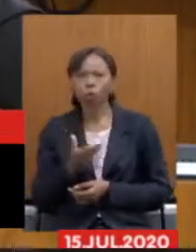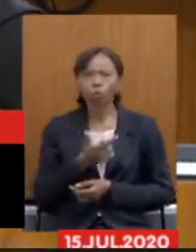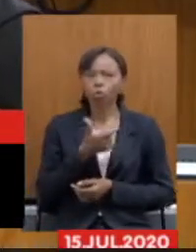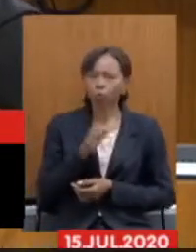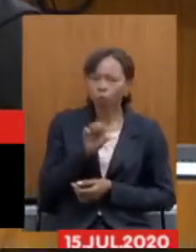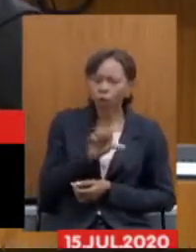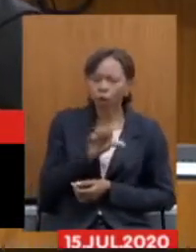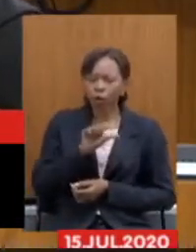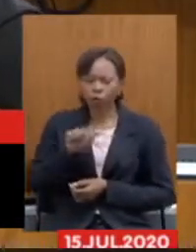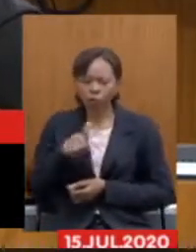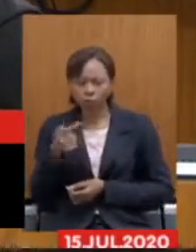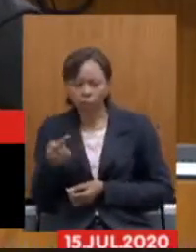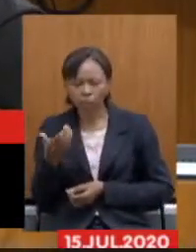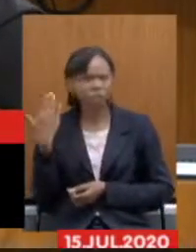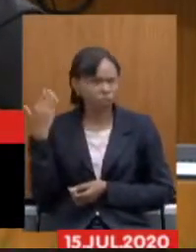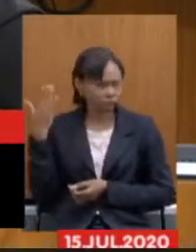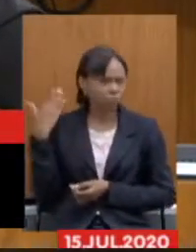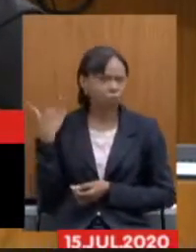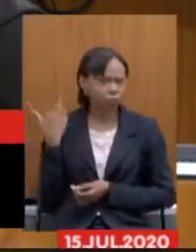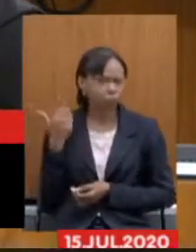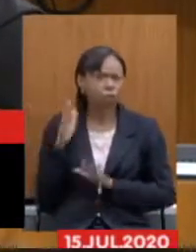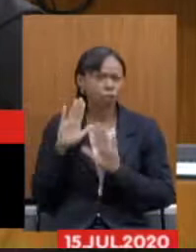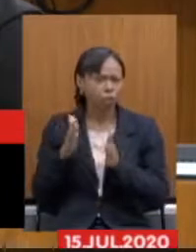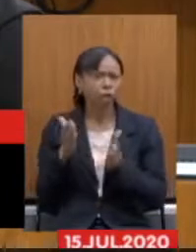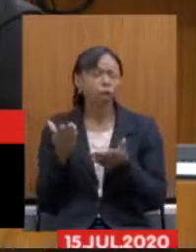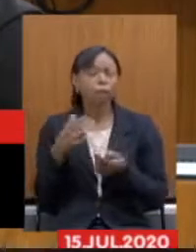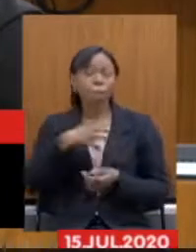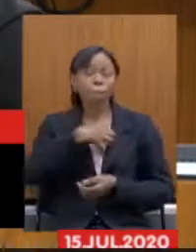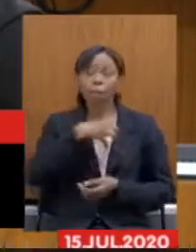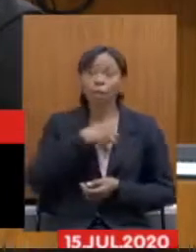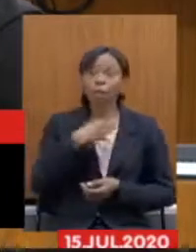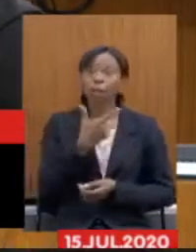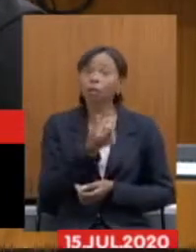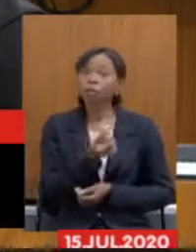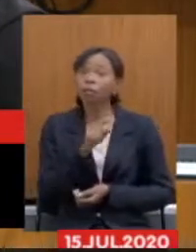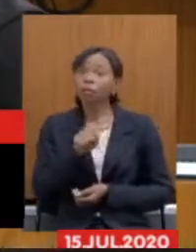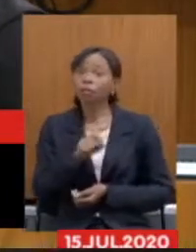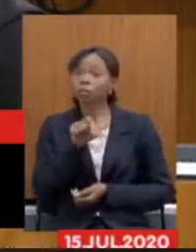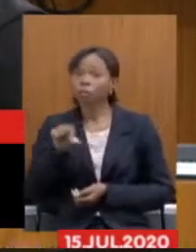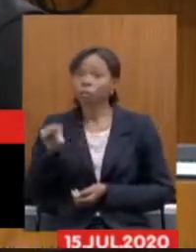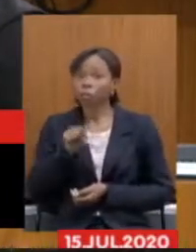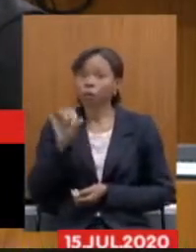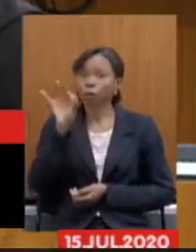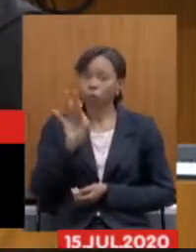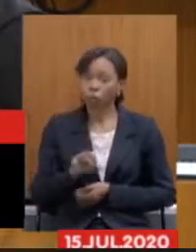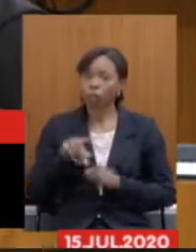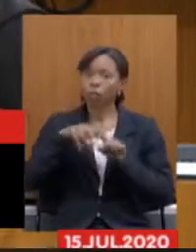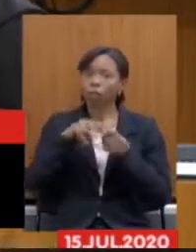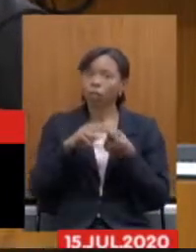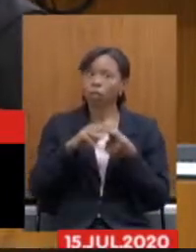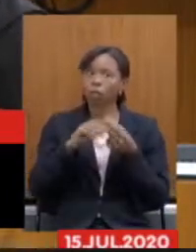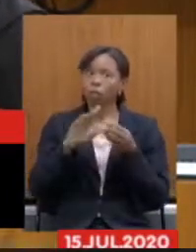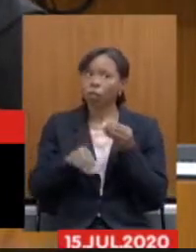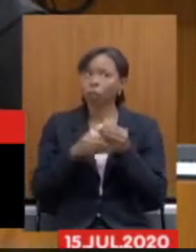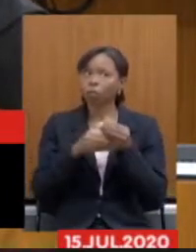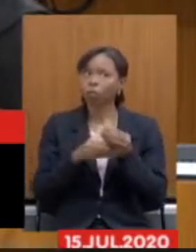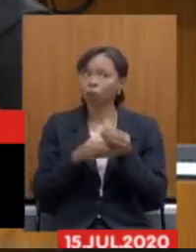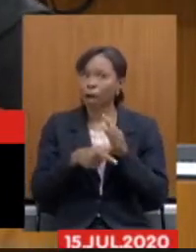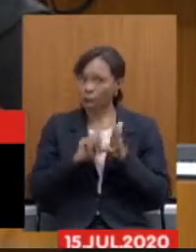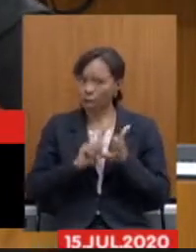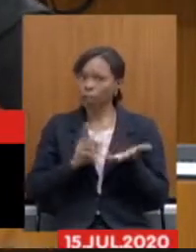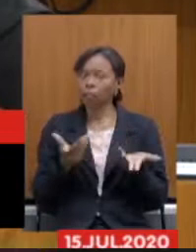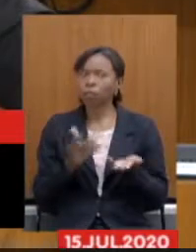em 2016 que a Bahia deu 20,99% de reajuste antes de implementar